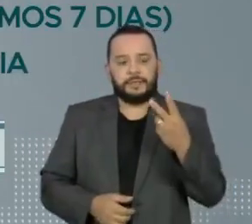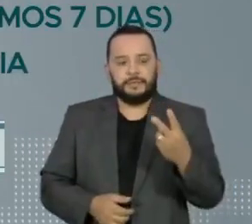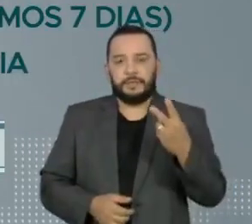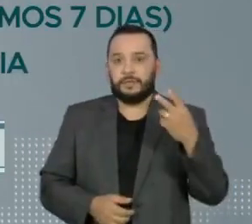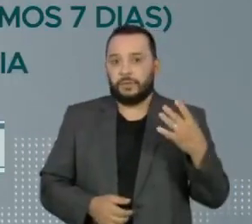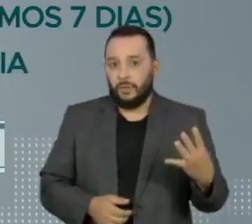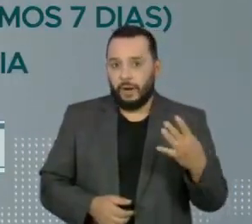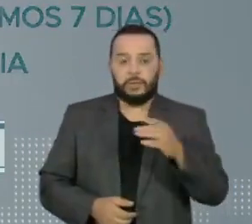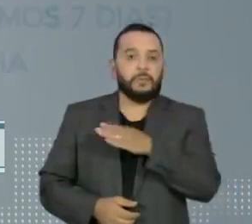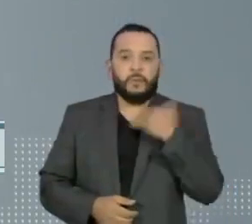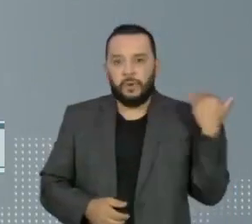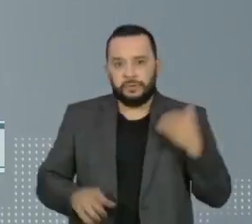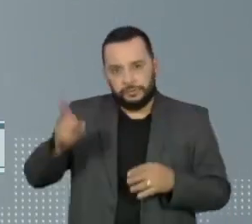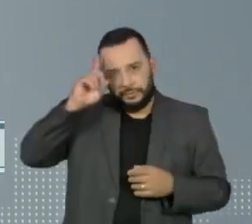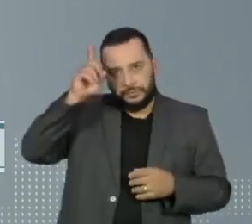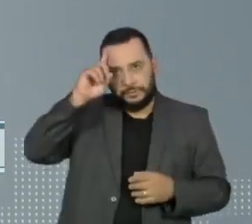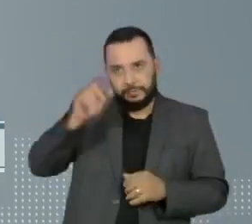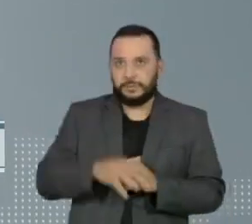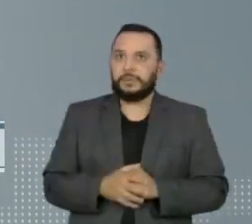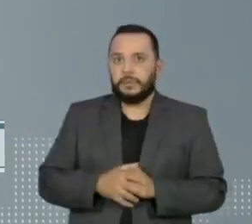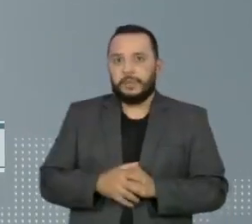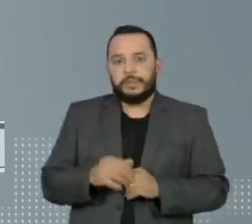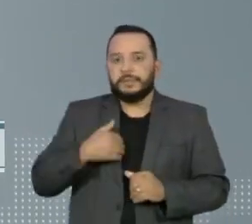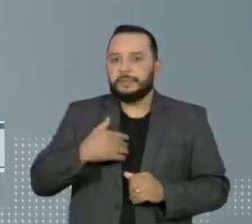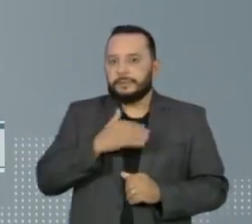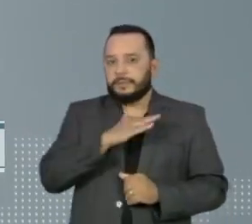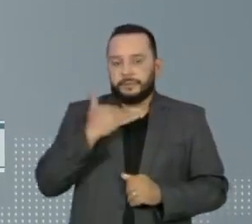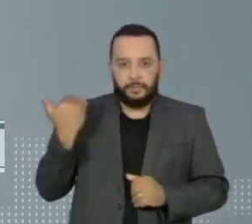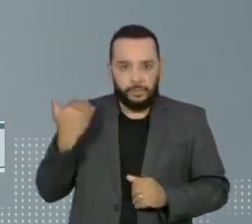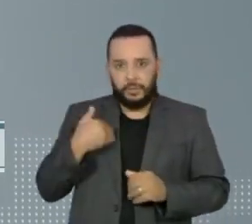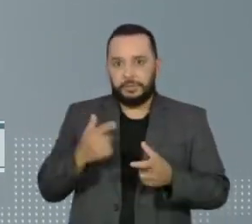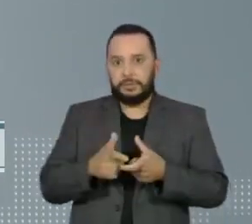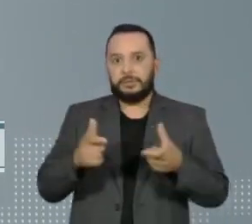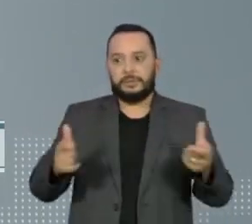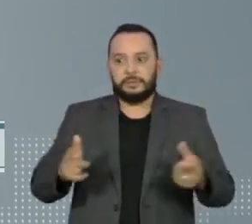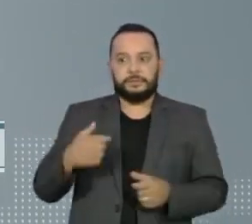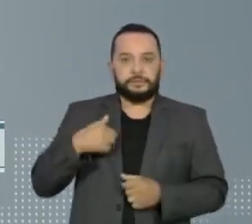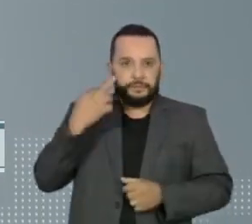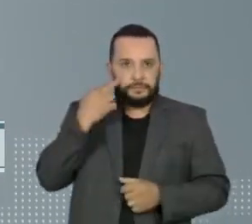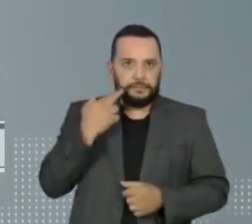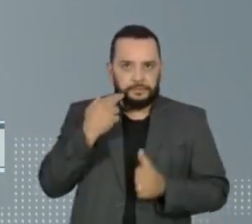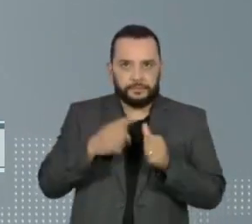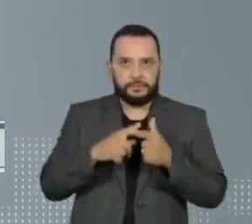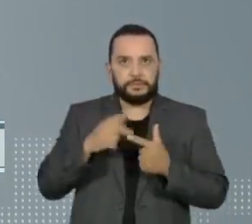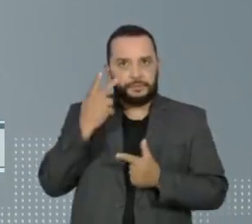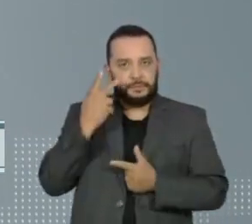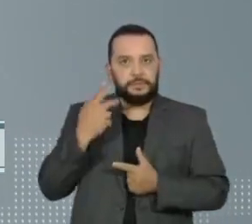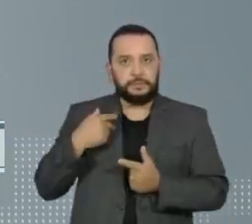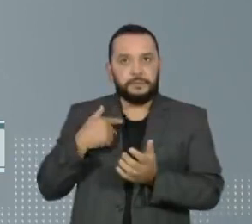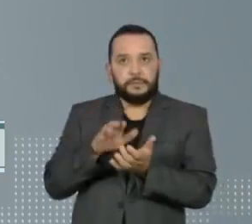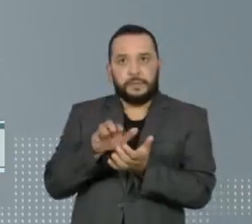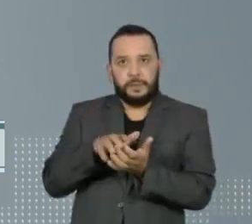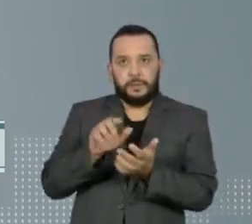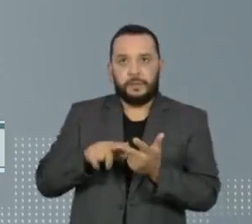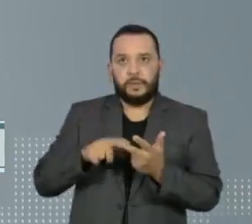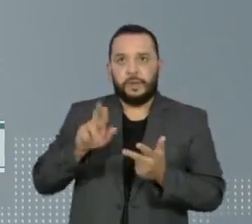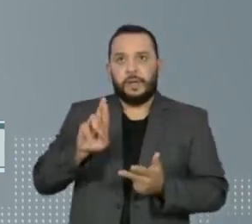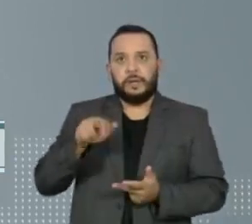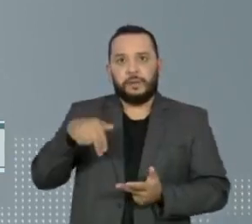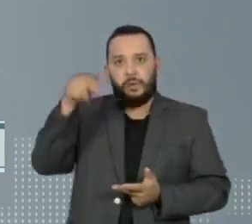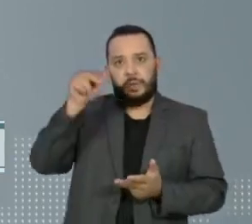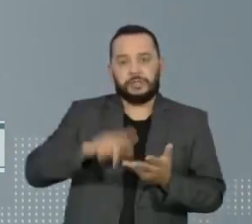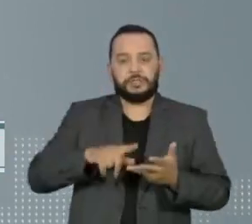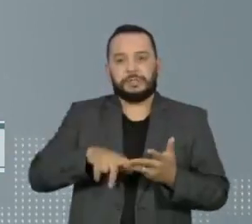mortes por dia. A média de mortes cresce nos estados de Rondônia, Pernambuco, Rio Grande do Norte e Santa